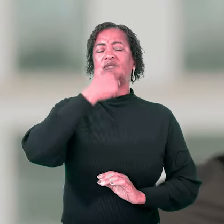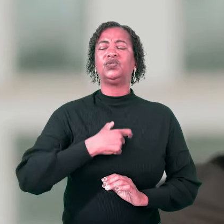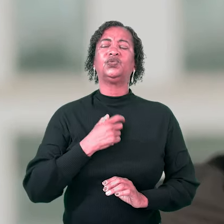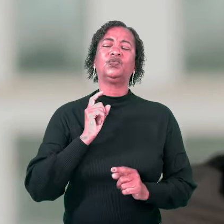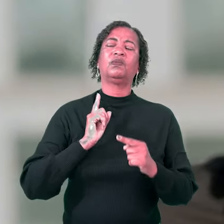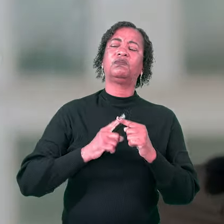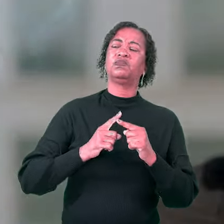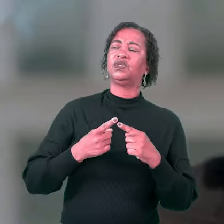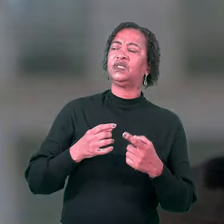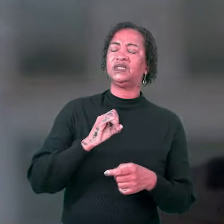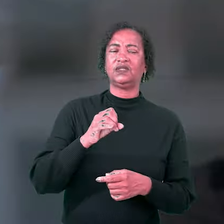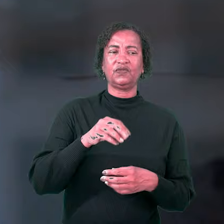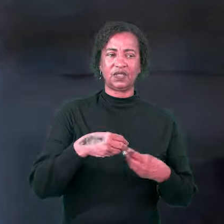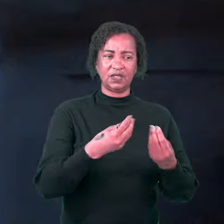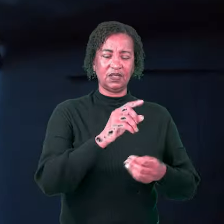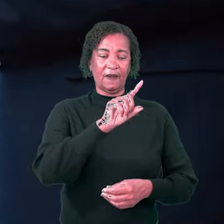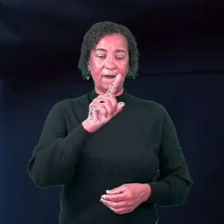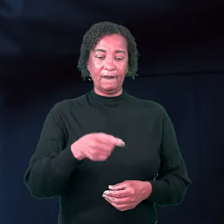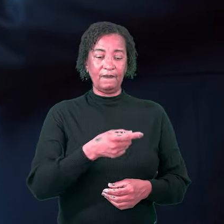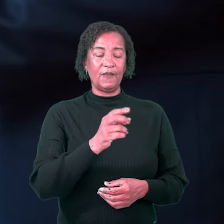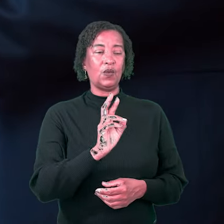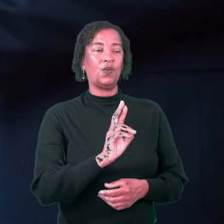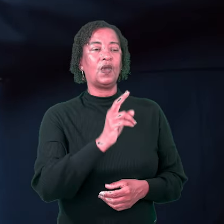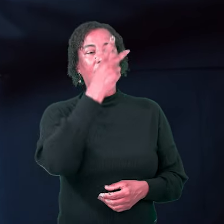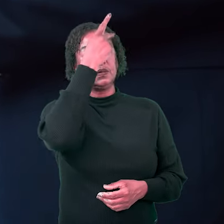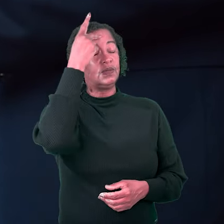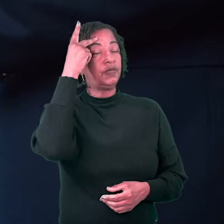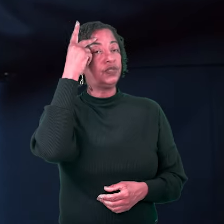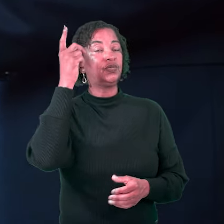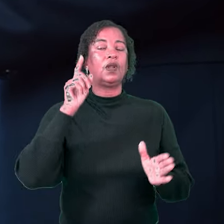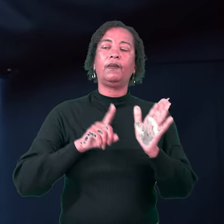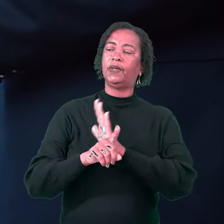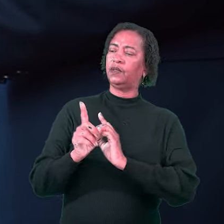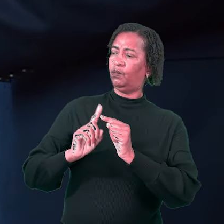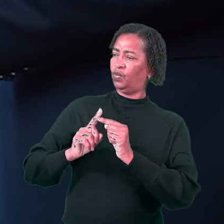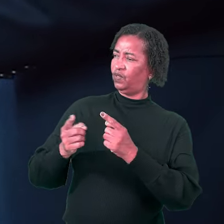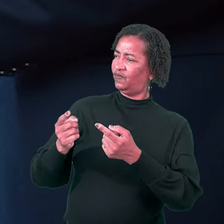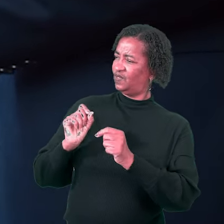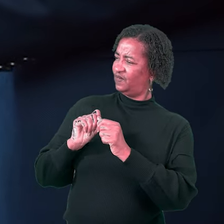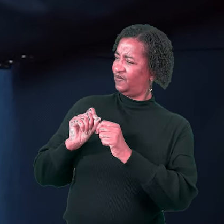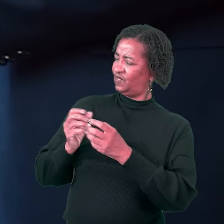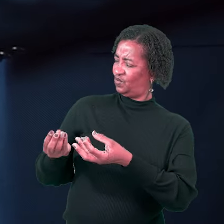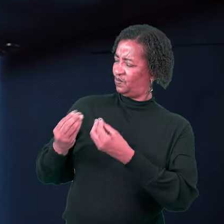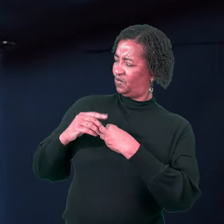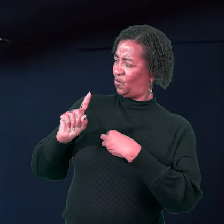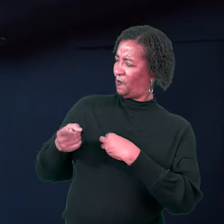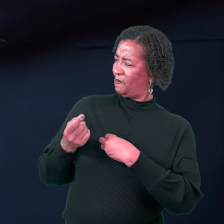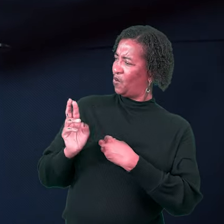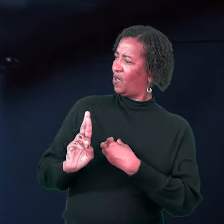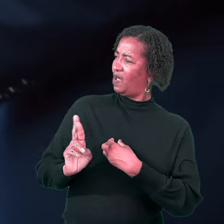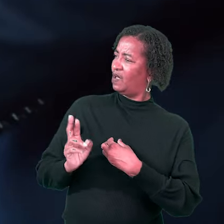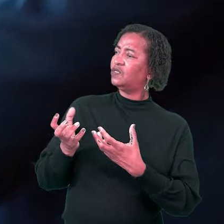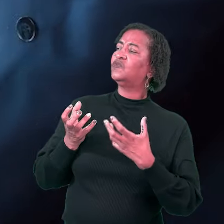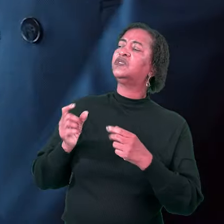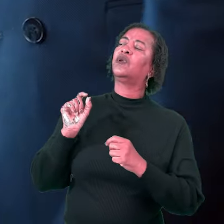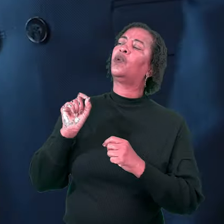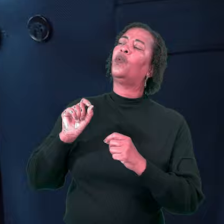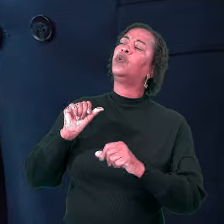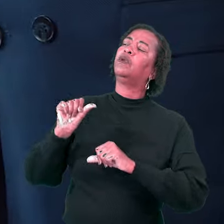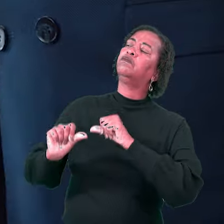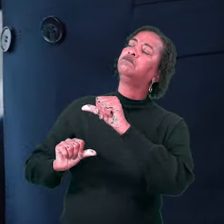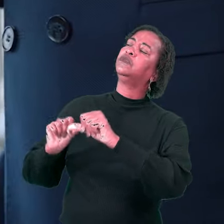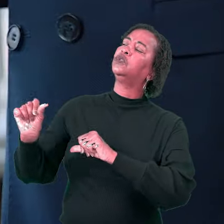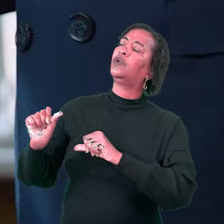Se você desse mil reais para alguém, a pessoa perguntaria, por que você está fazendo isso? O que você quer em troca?